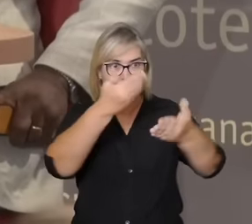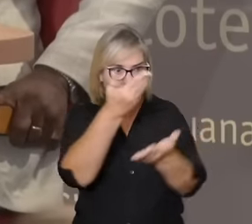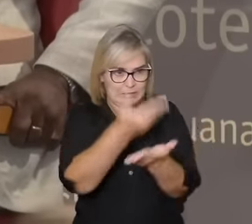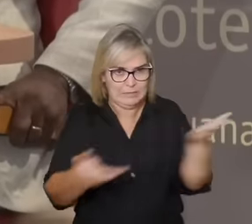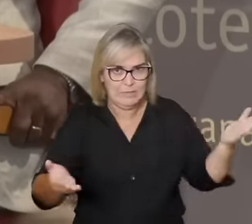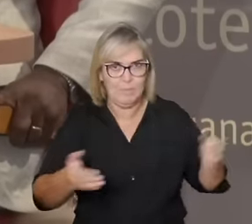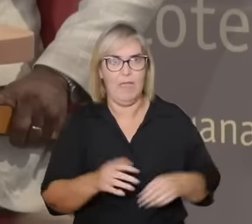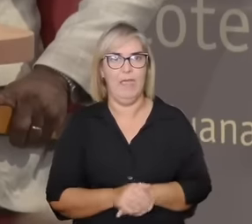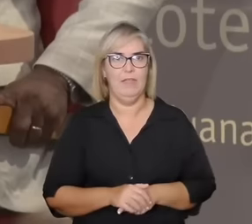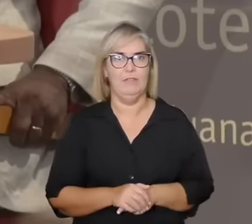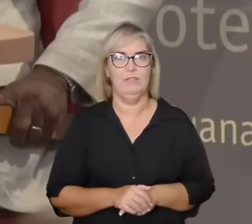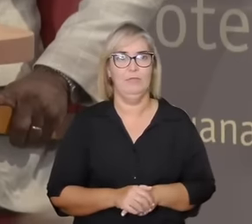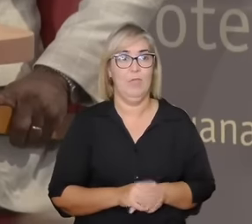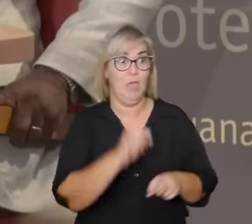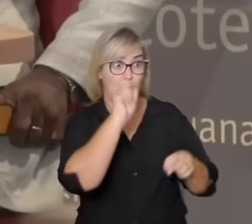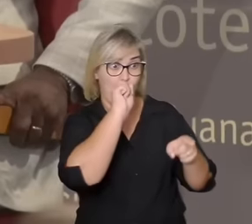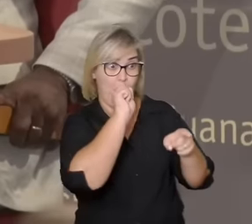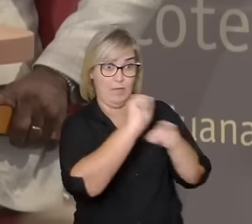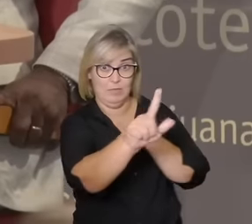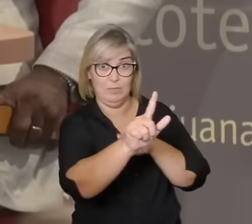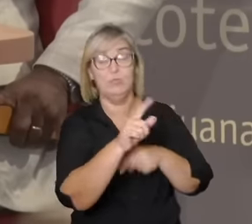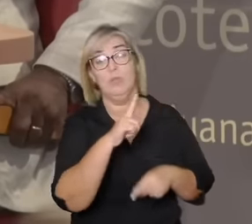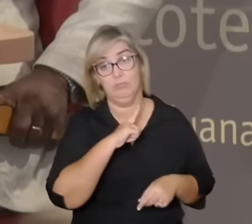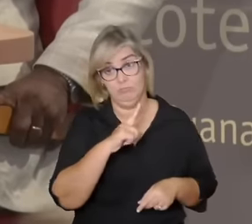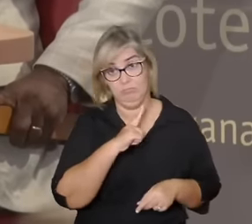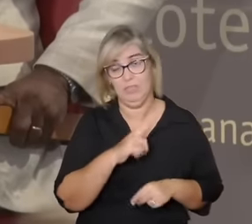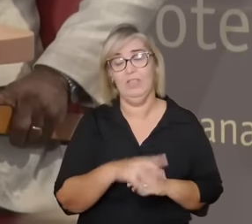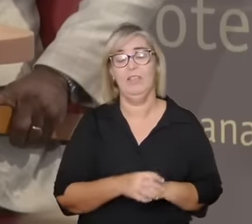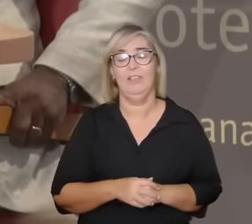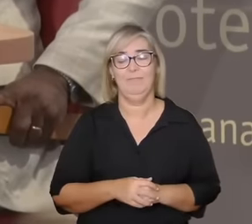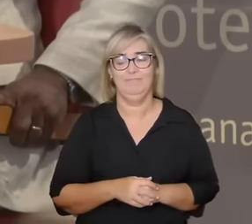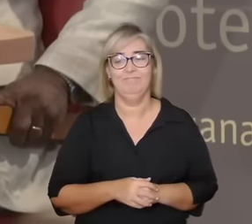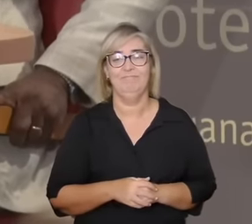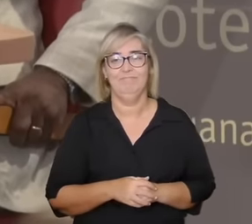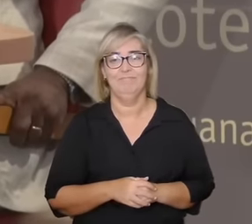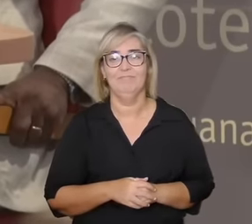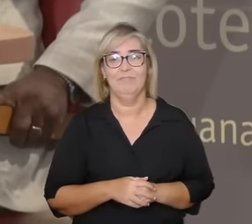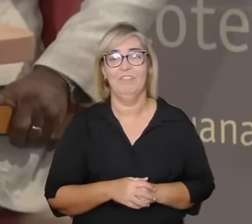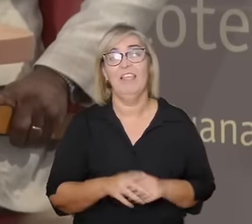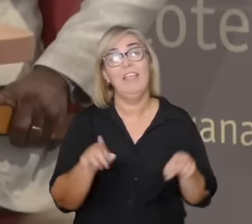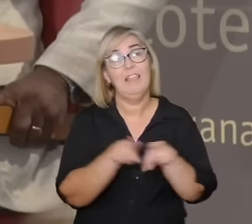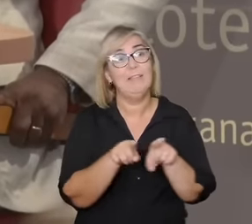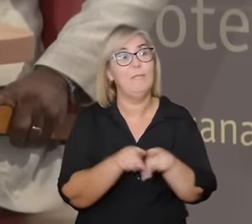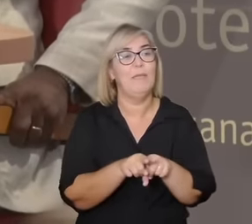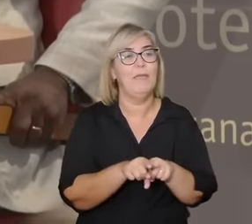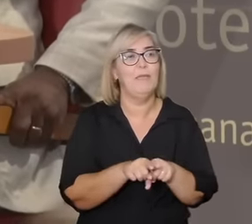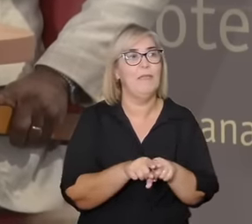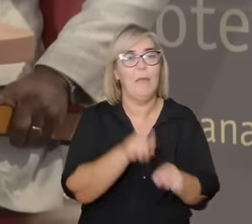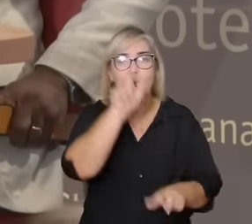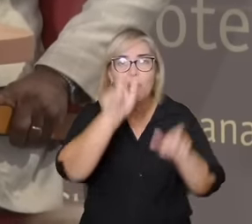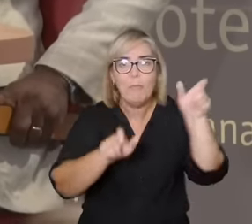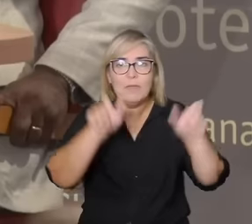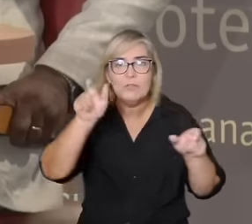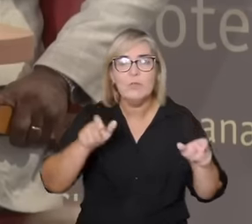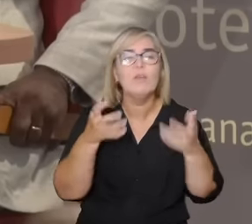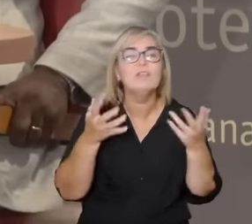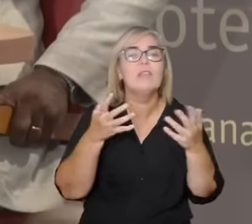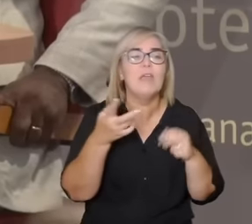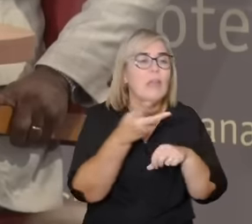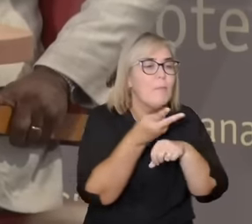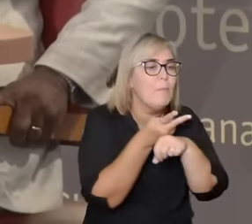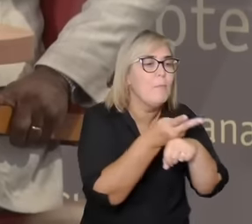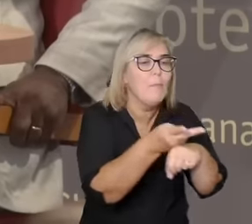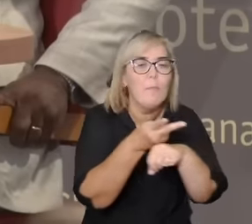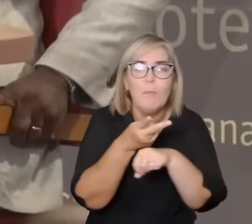expulsão de um paraíso e tem uma tentativa de encontrar um paraíso depois um paraíso ao final de uma